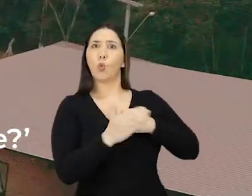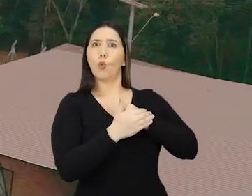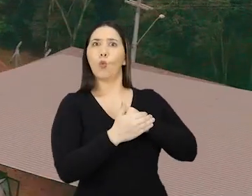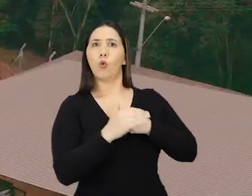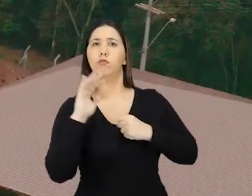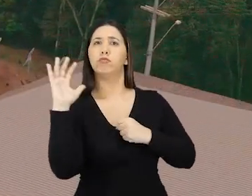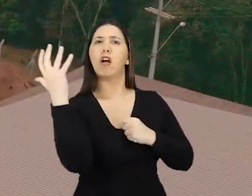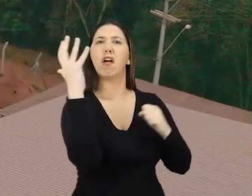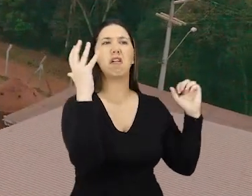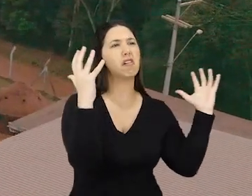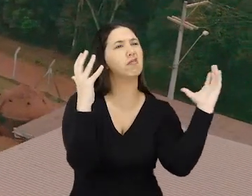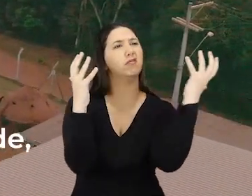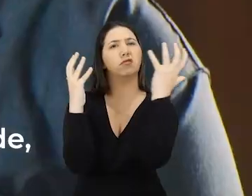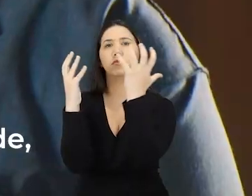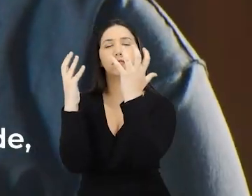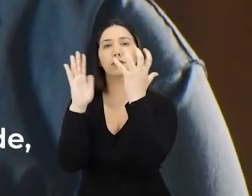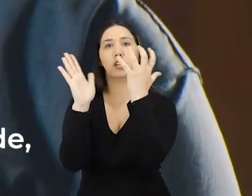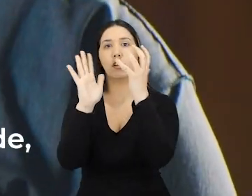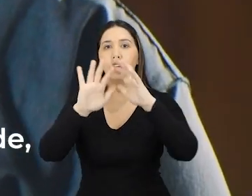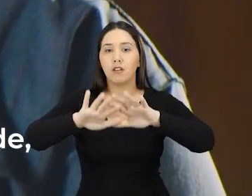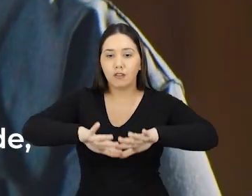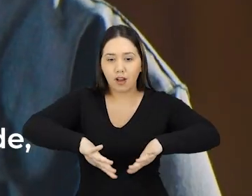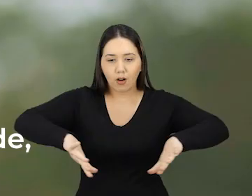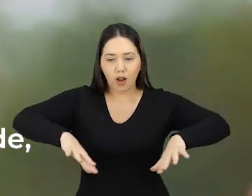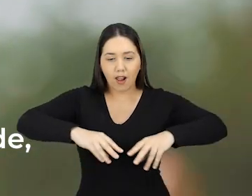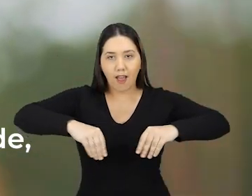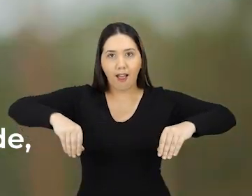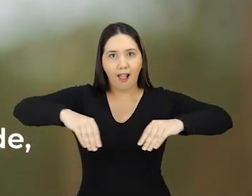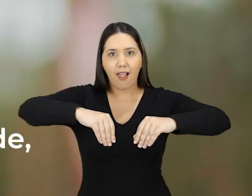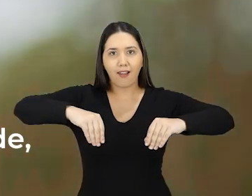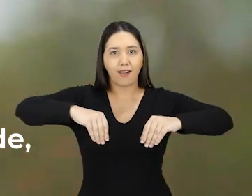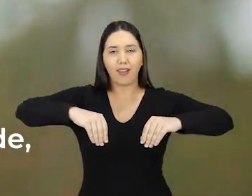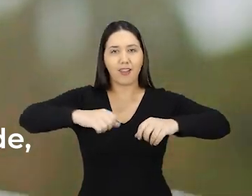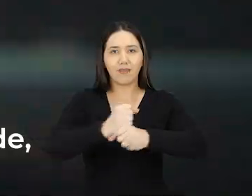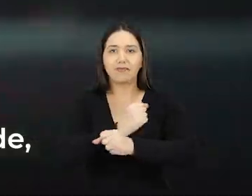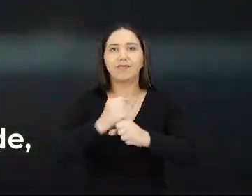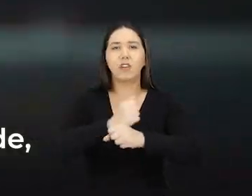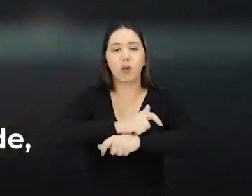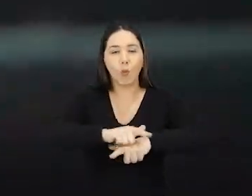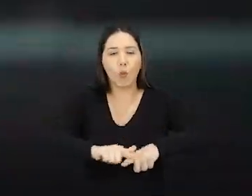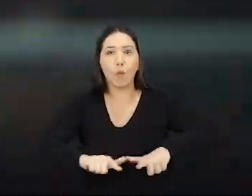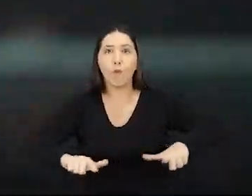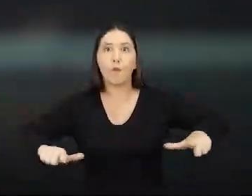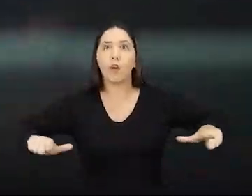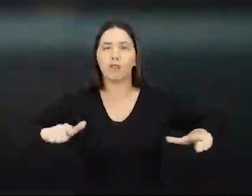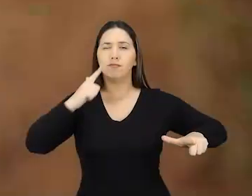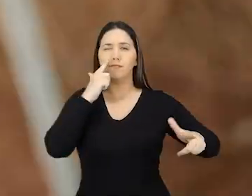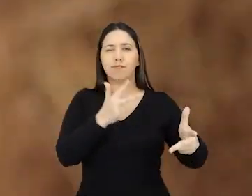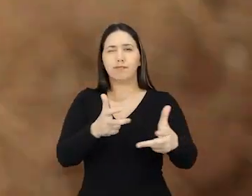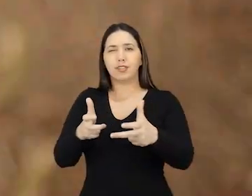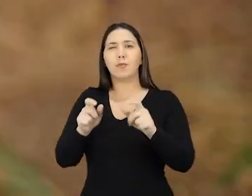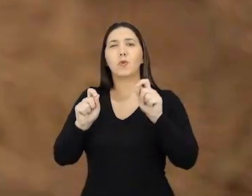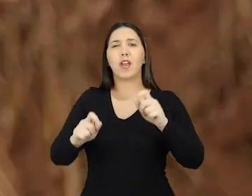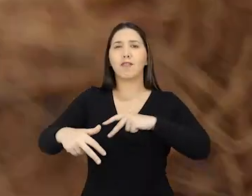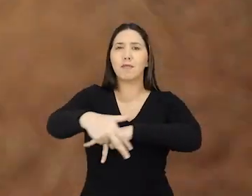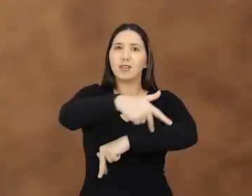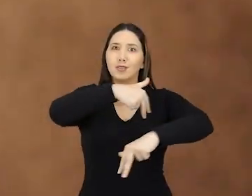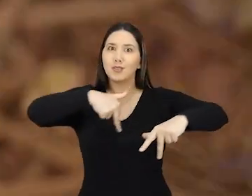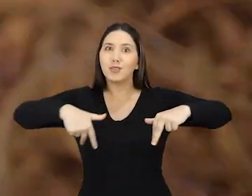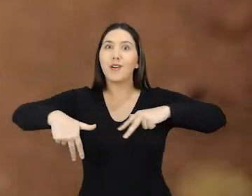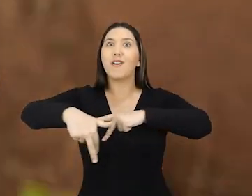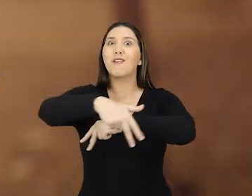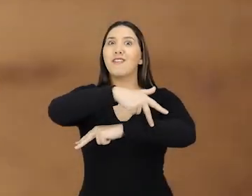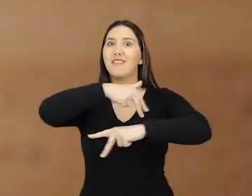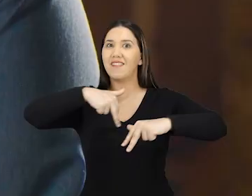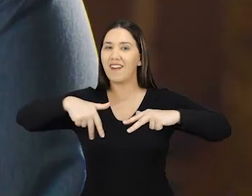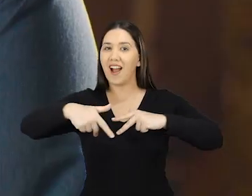num lugar desse, no meio do nada. E hoje, com o asfalto passando em frente à nossa propriedade, a gente já consegue notar um fluxo maior